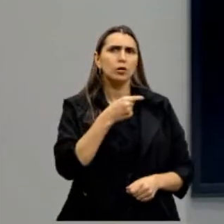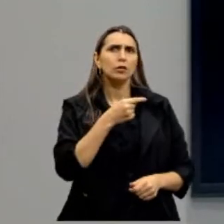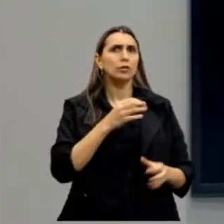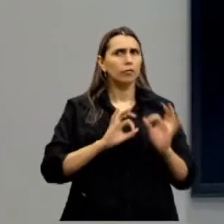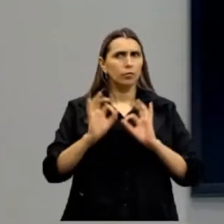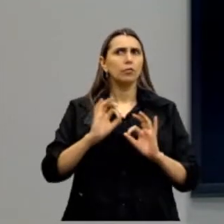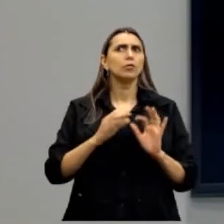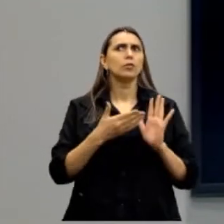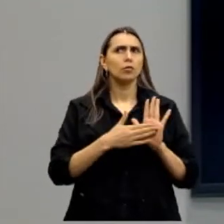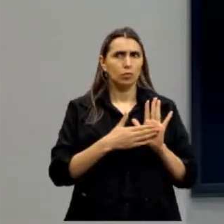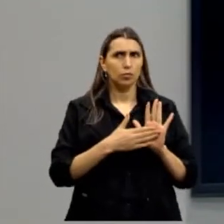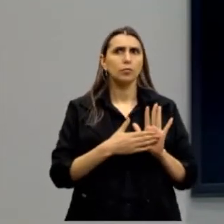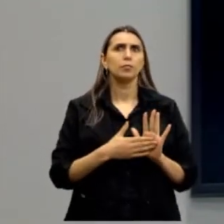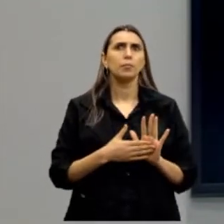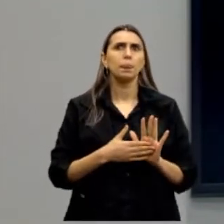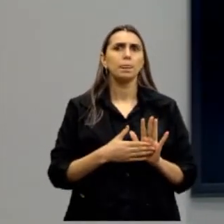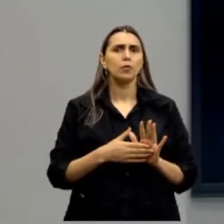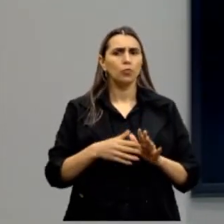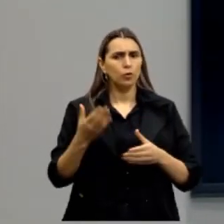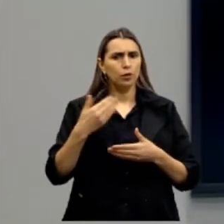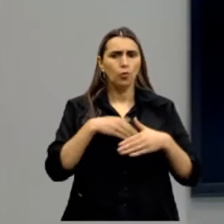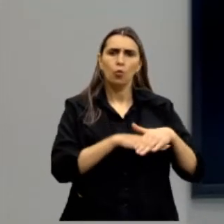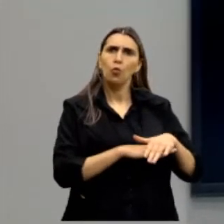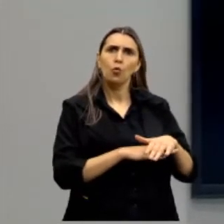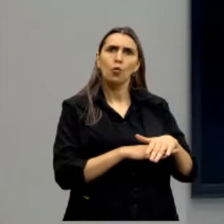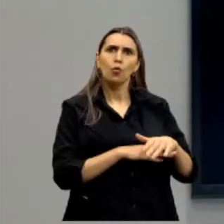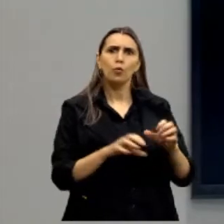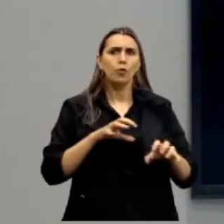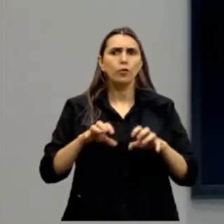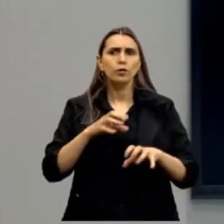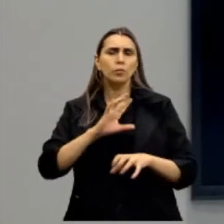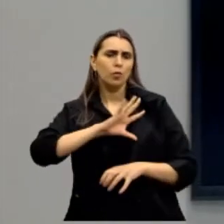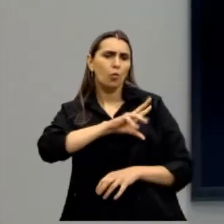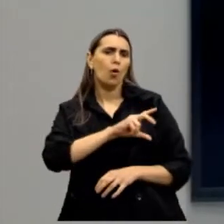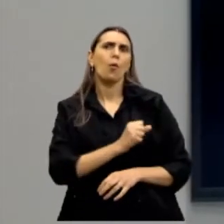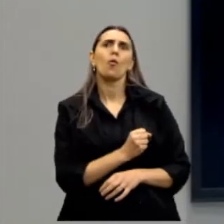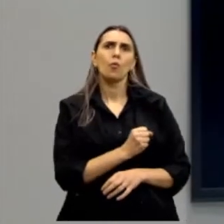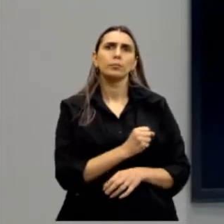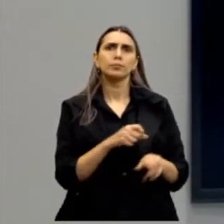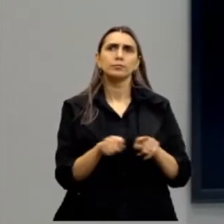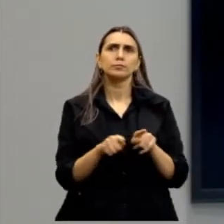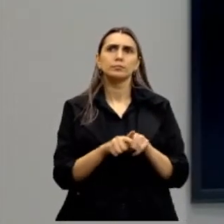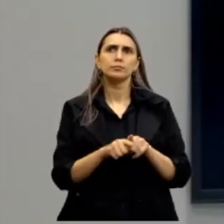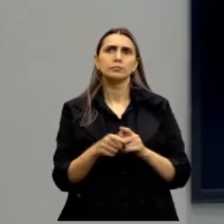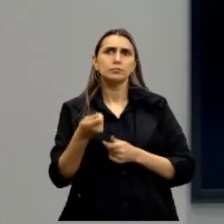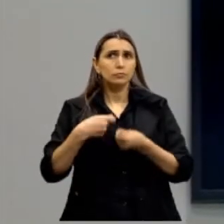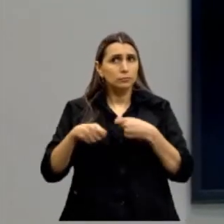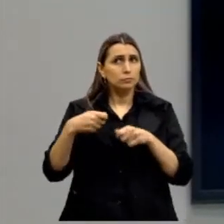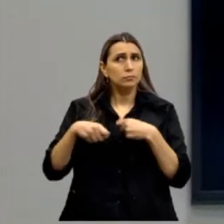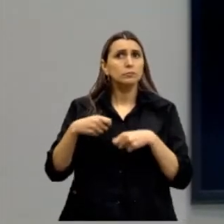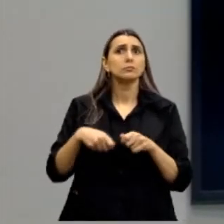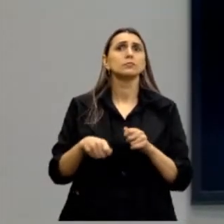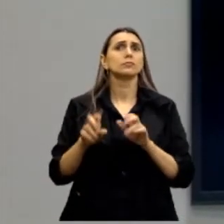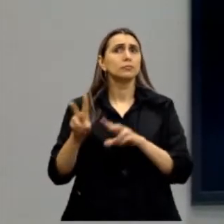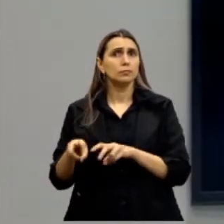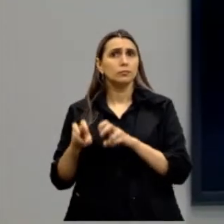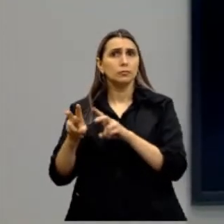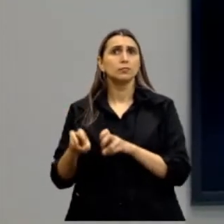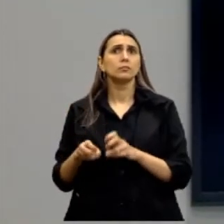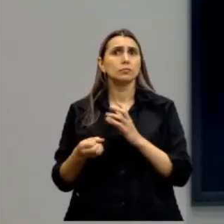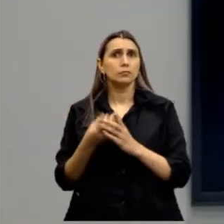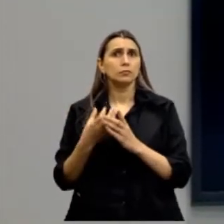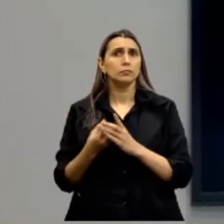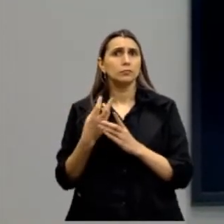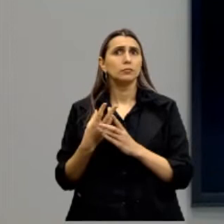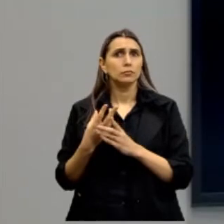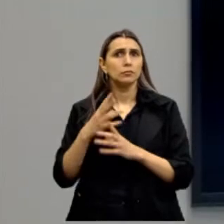preparado. O guardião, ele é movido pelas paixões, o comerciante, o produtor, o